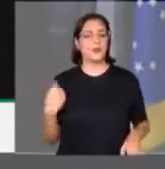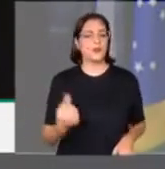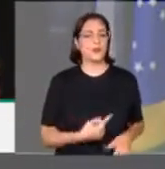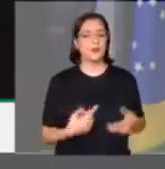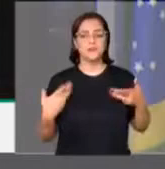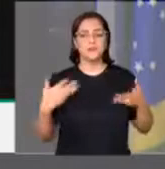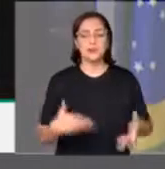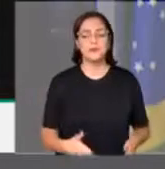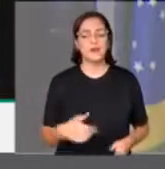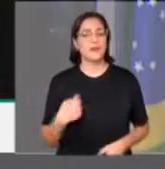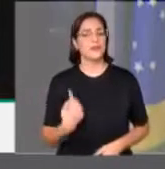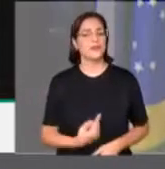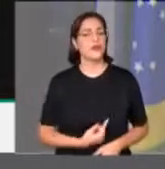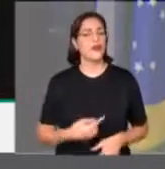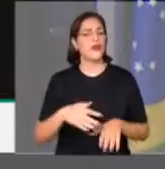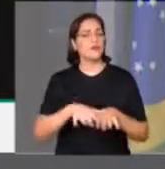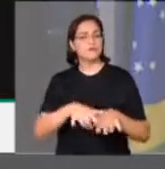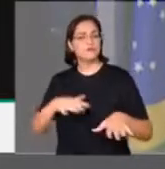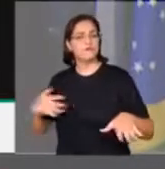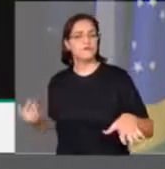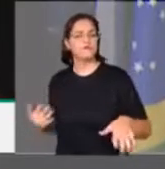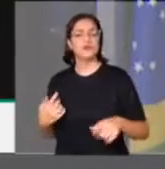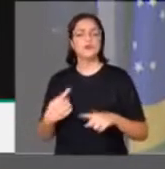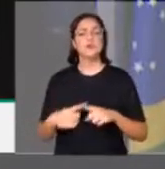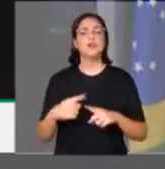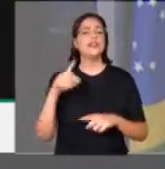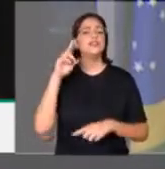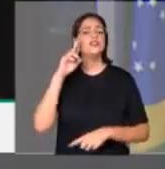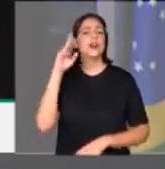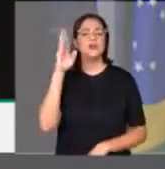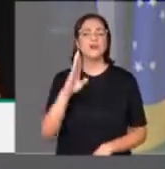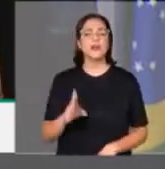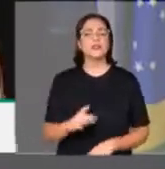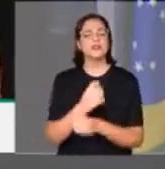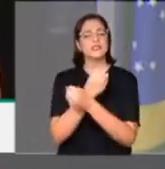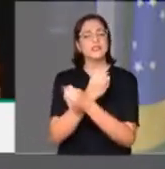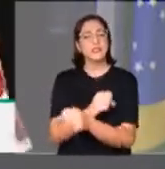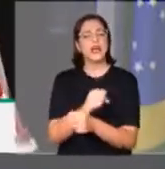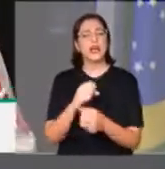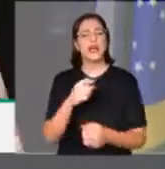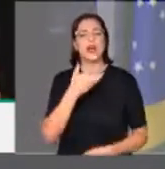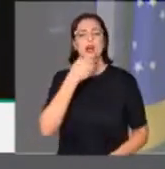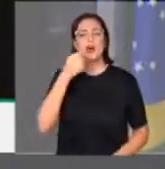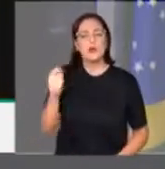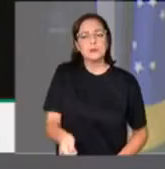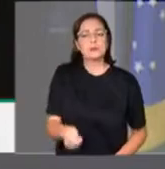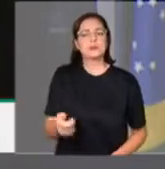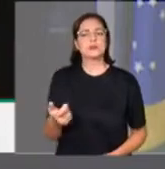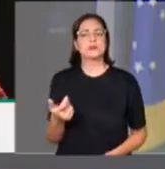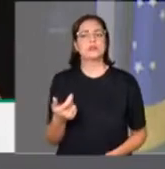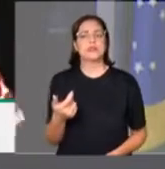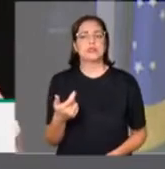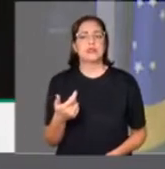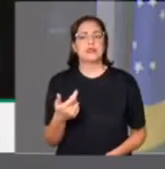negras, num Brasil escravocrata, num Brasil patriarcal, num Brasil marcado por um fundamentalismo